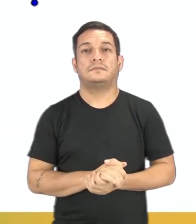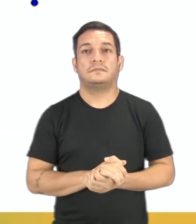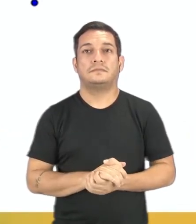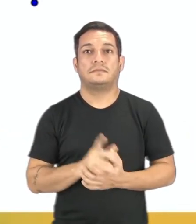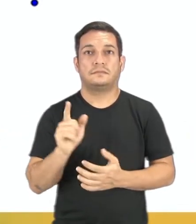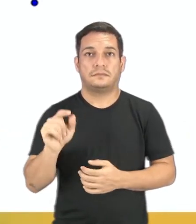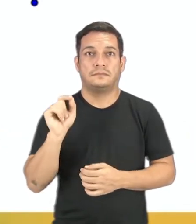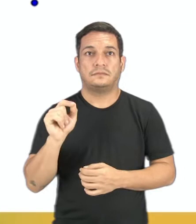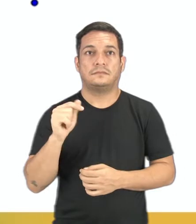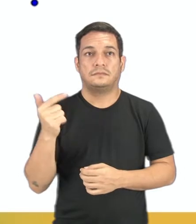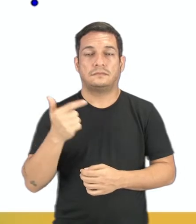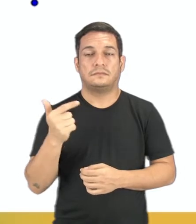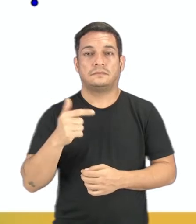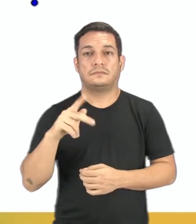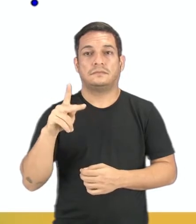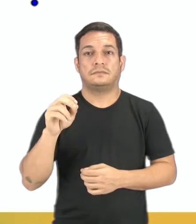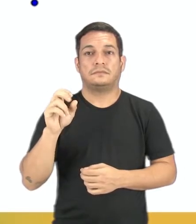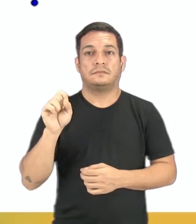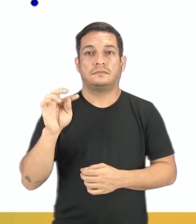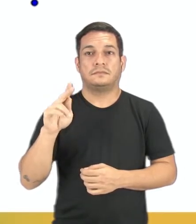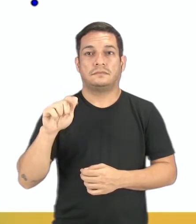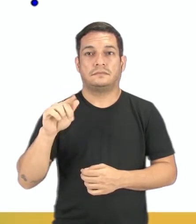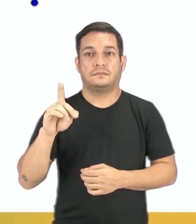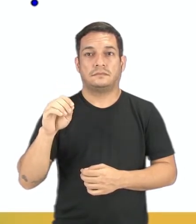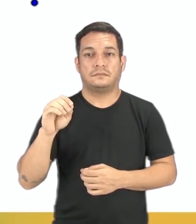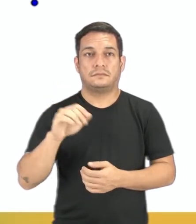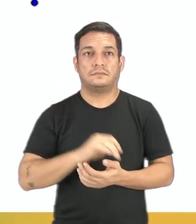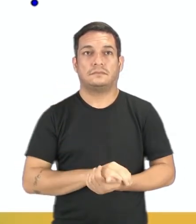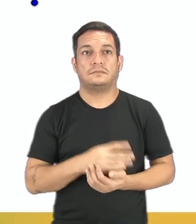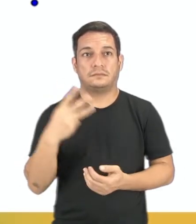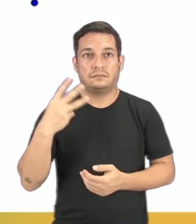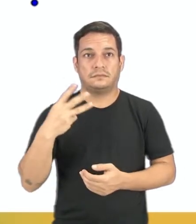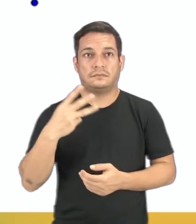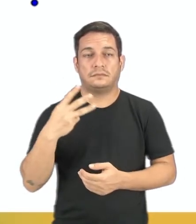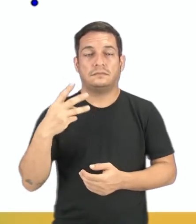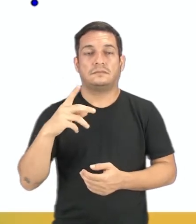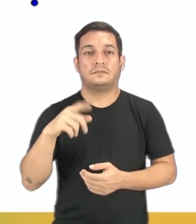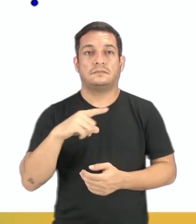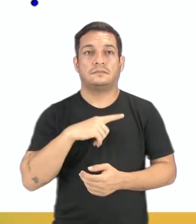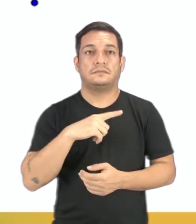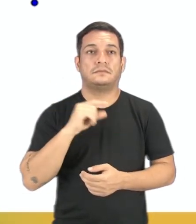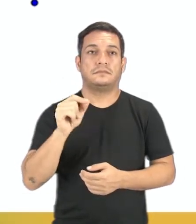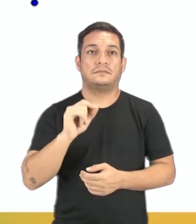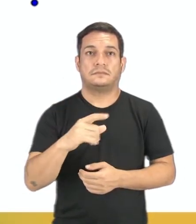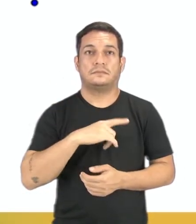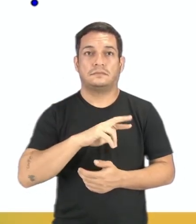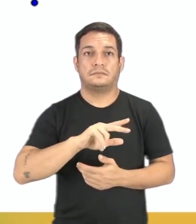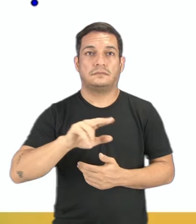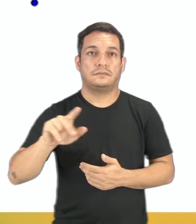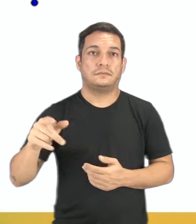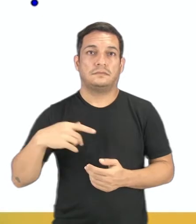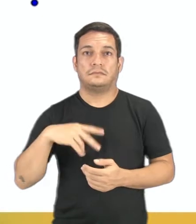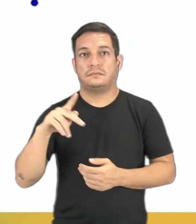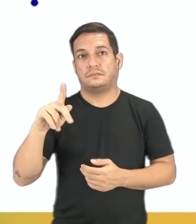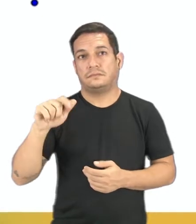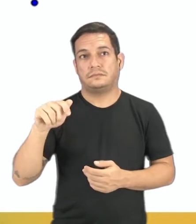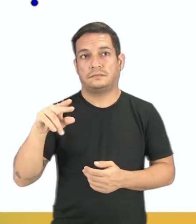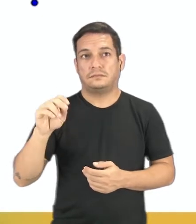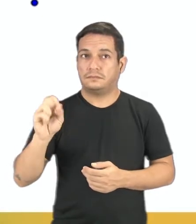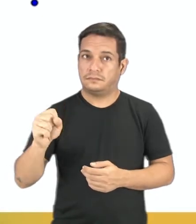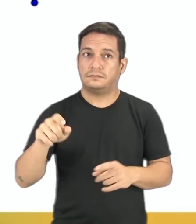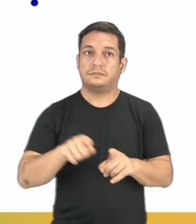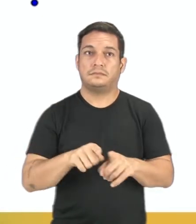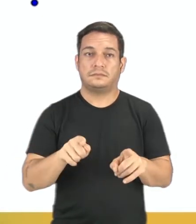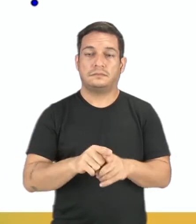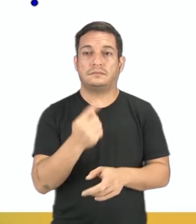Então, esse é o nosso segundo postulado. No terceiro postulado, temos, existem infinitos planos,